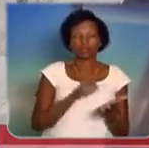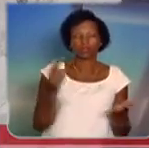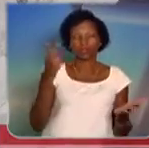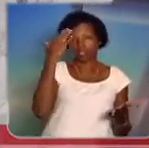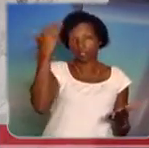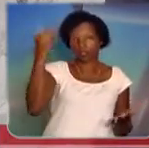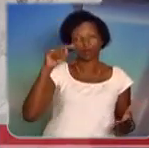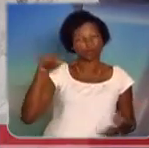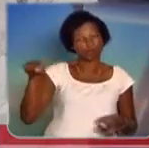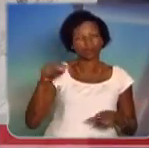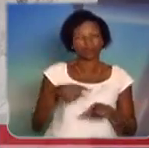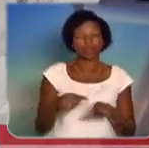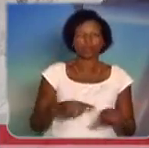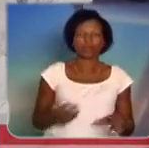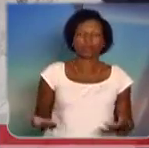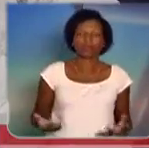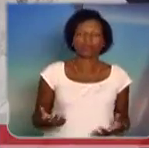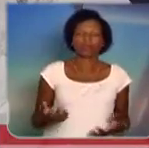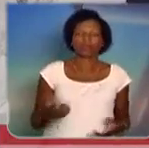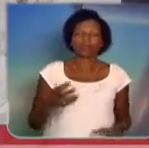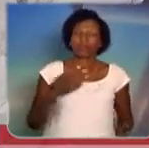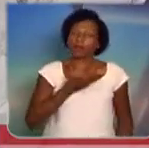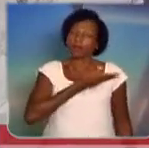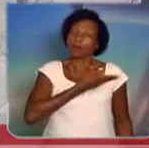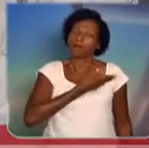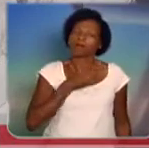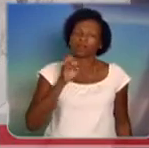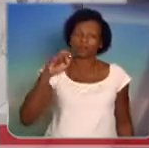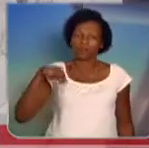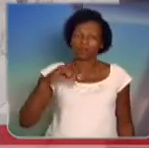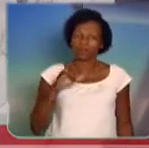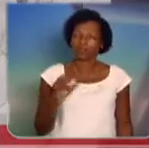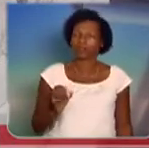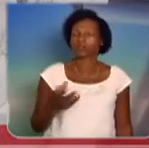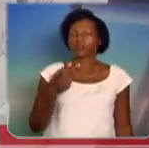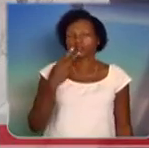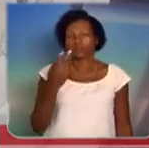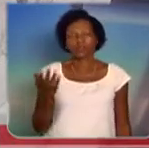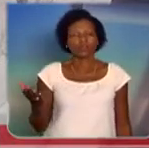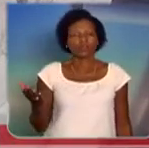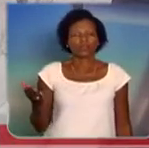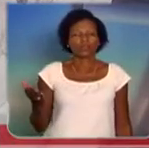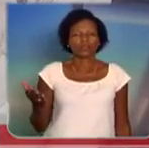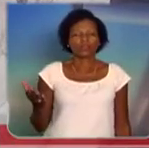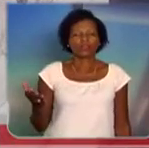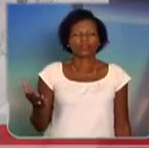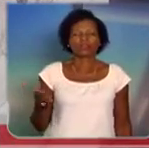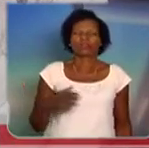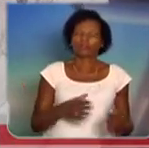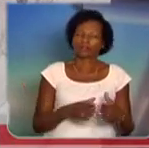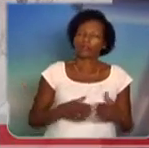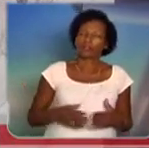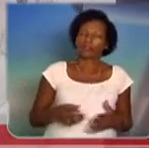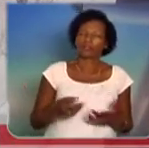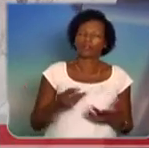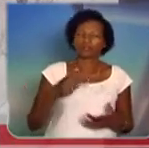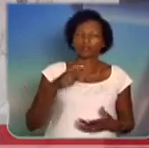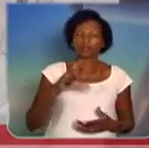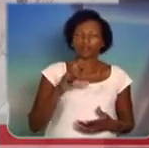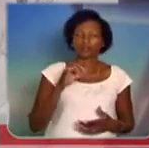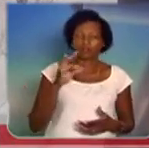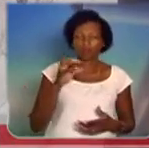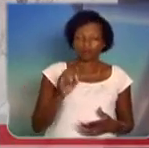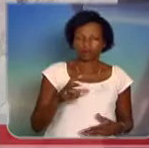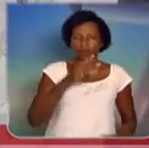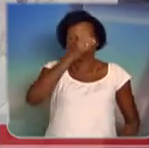Santo Amaro, na figura do amigo Enio, que nos solicitaram para que nós fizéssemos esse pleito ao prefeito Dória, e foi feito. E